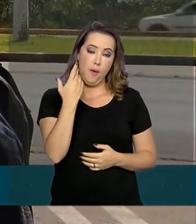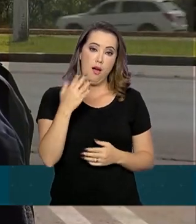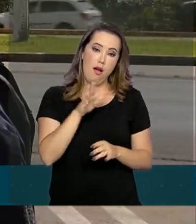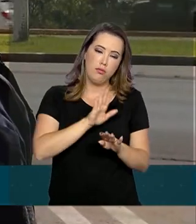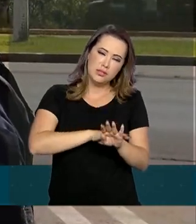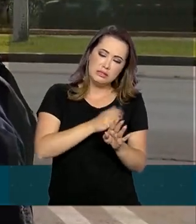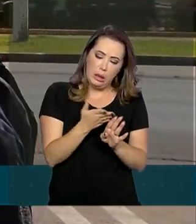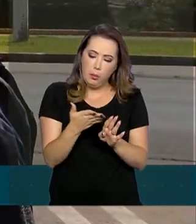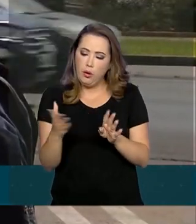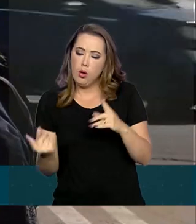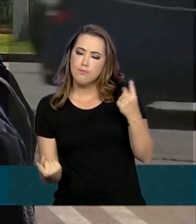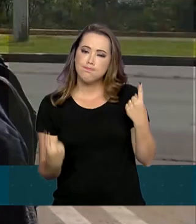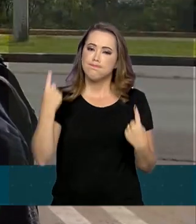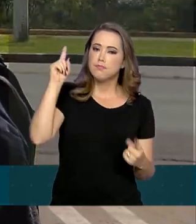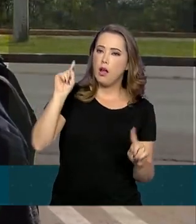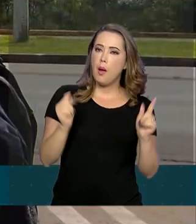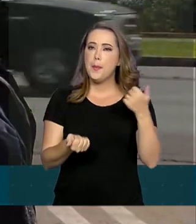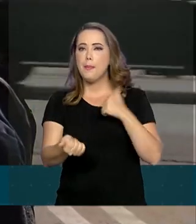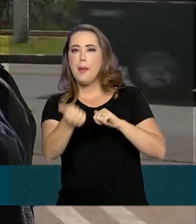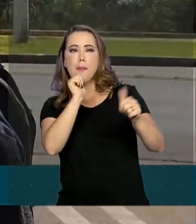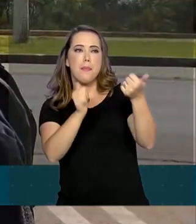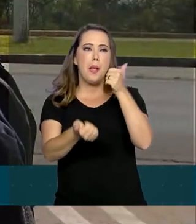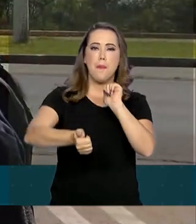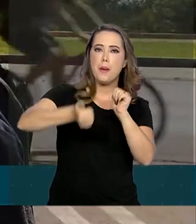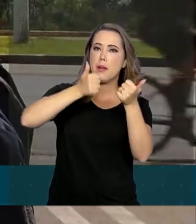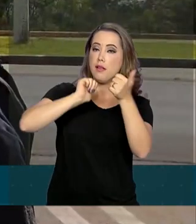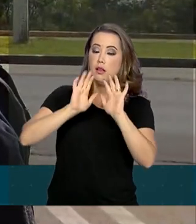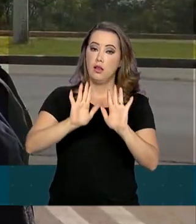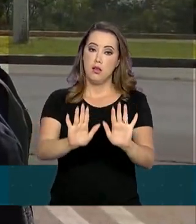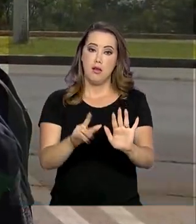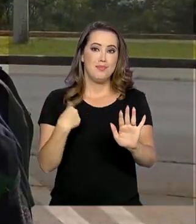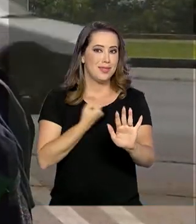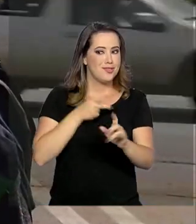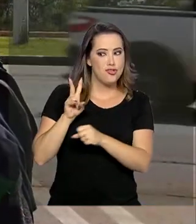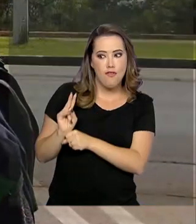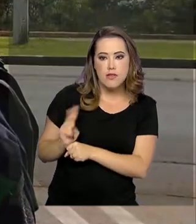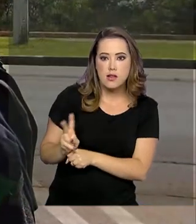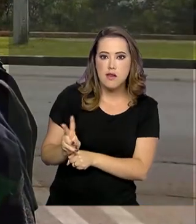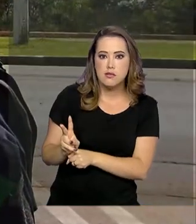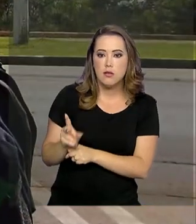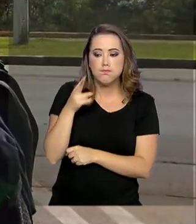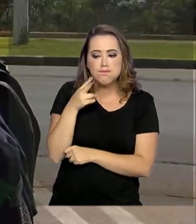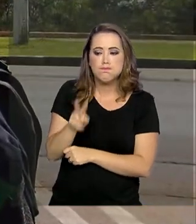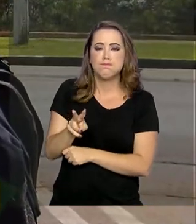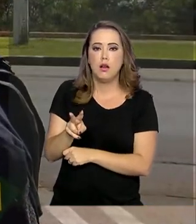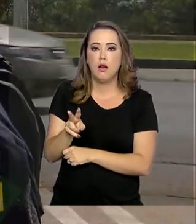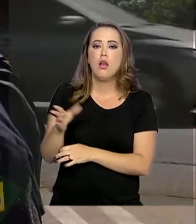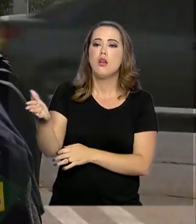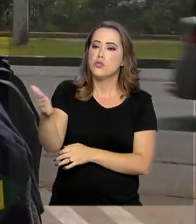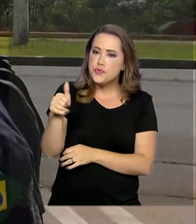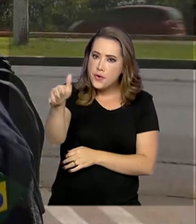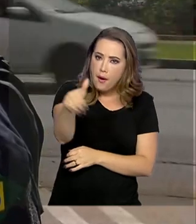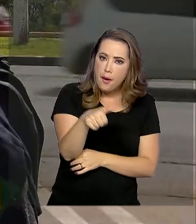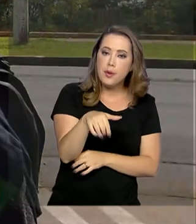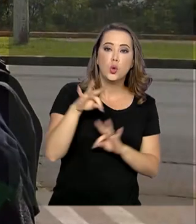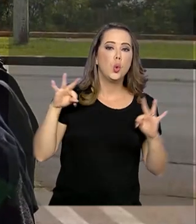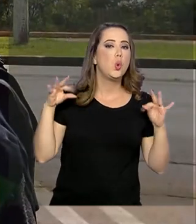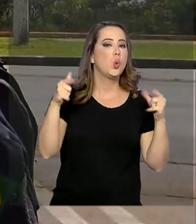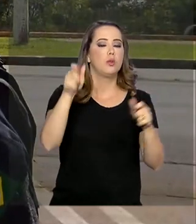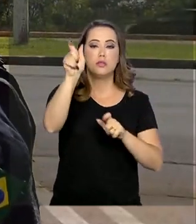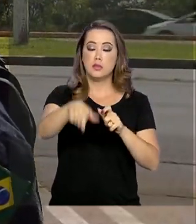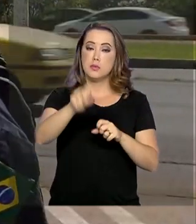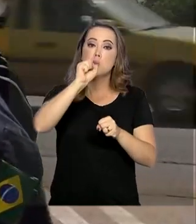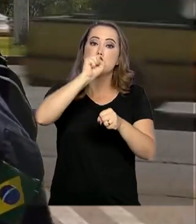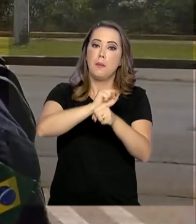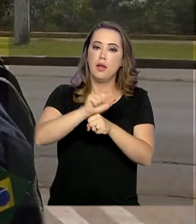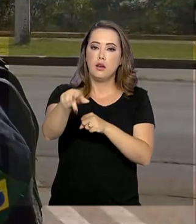carnaval o aumento de ingestão de bebida alcoólica e nós vamos fiscalizar os condutores, convidando todos os condutores que forem